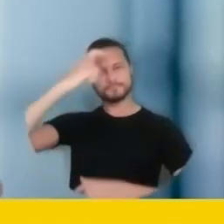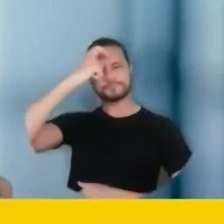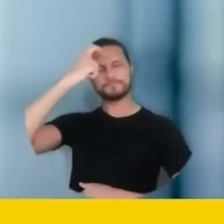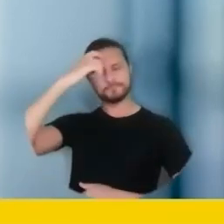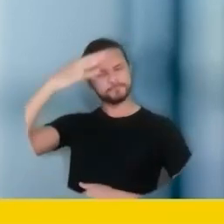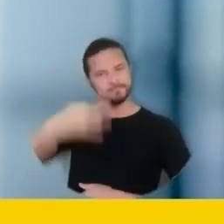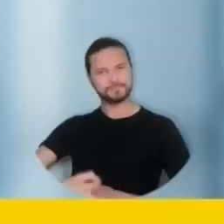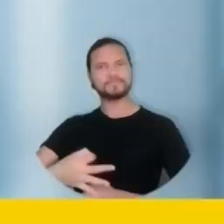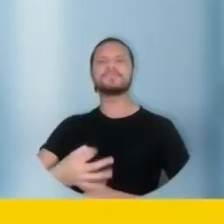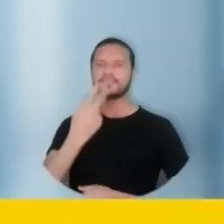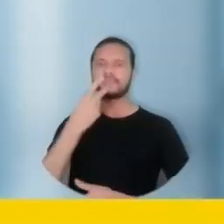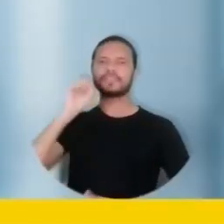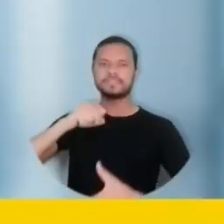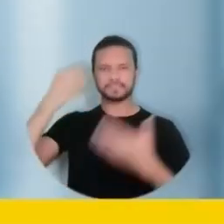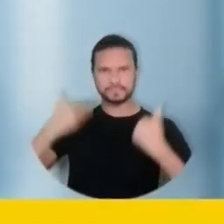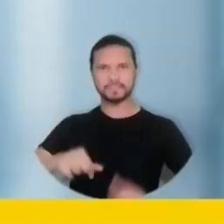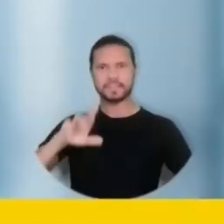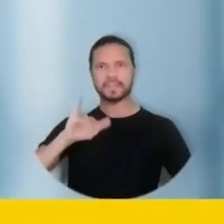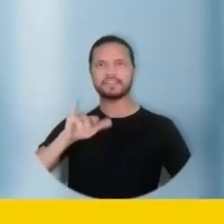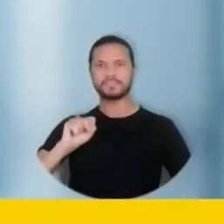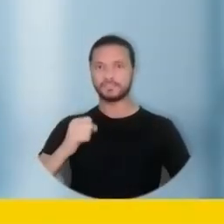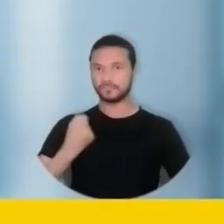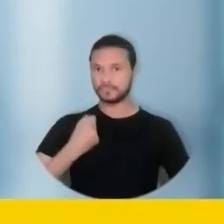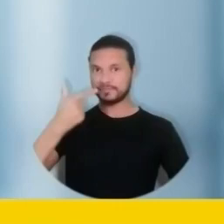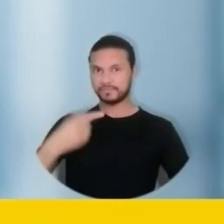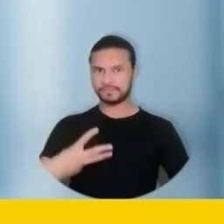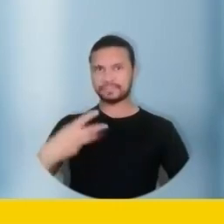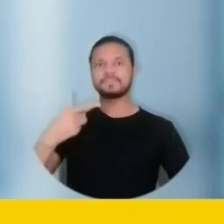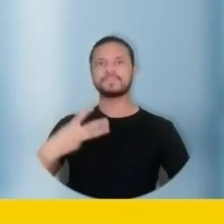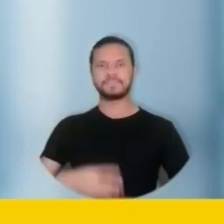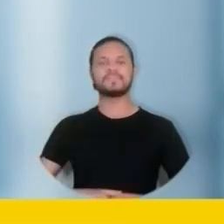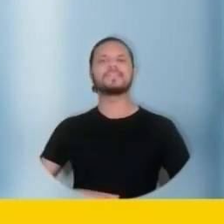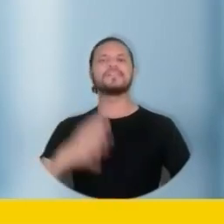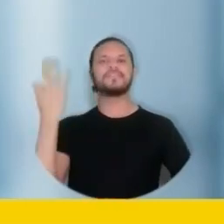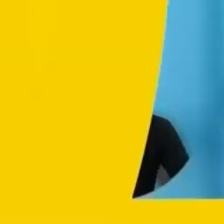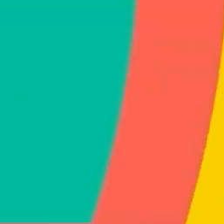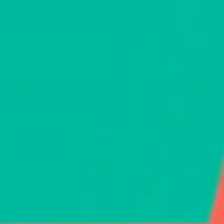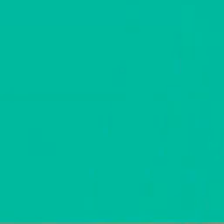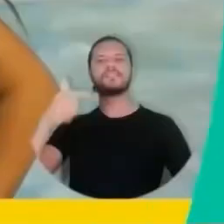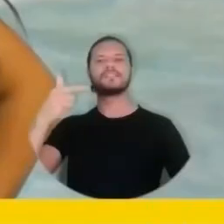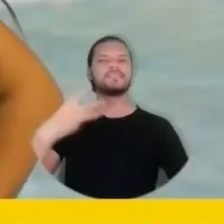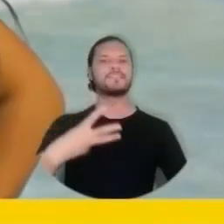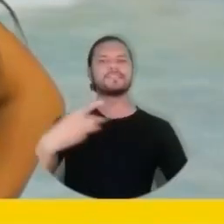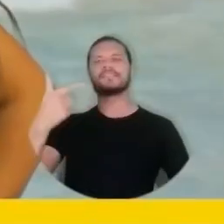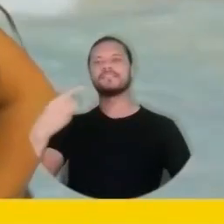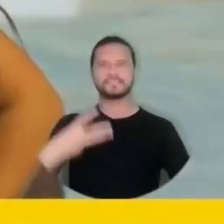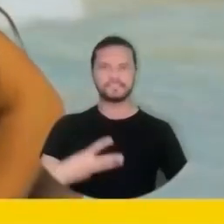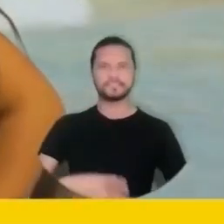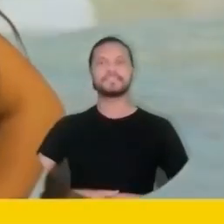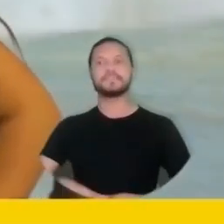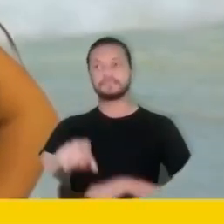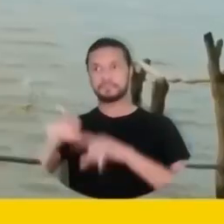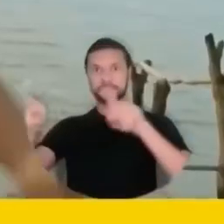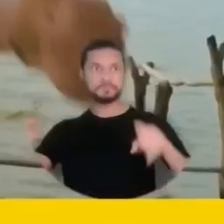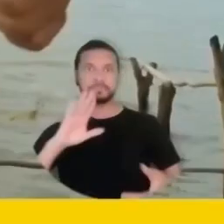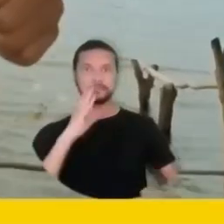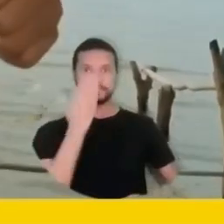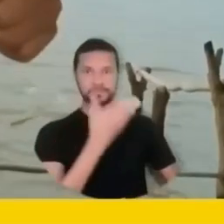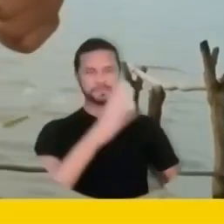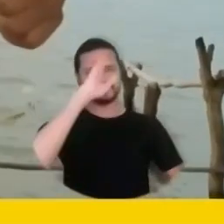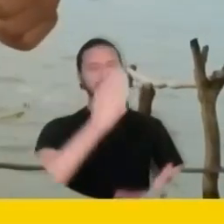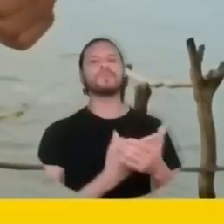consciente do eleitor. Diga sim ao Regis. 23, 23. Federal é 23, 23.